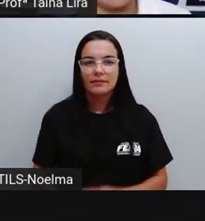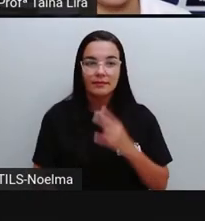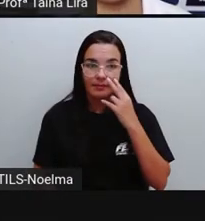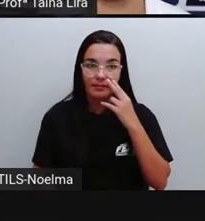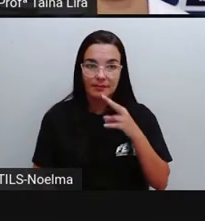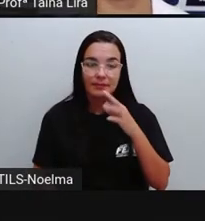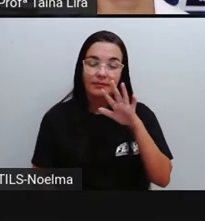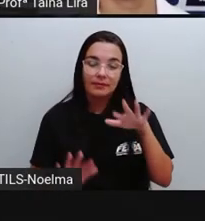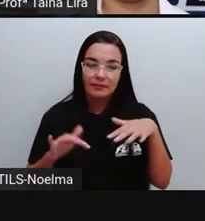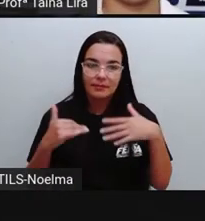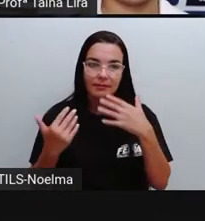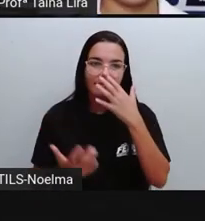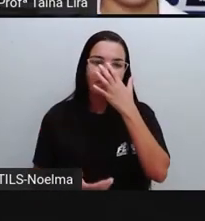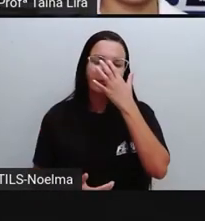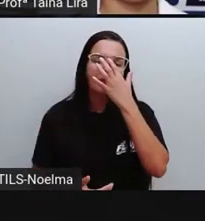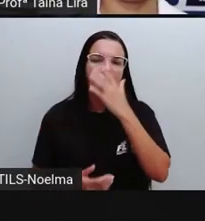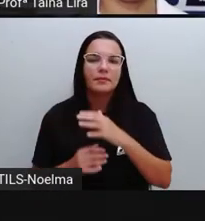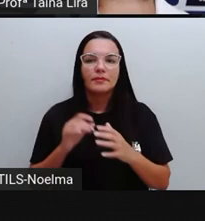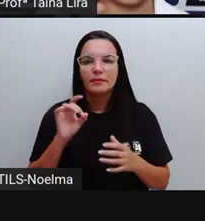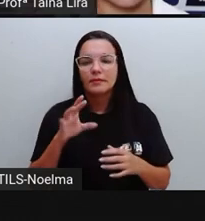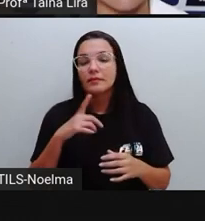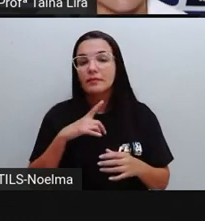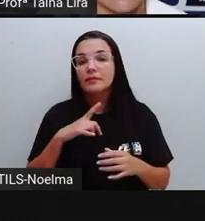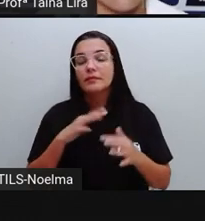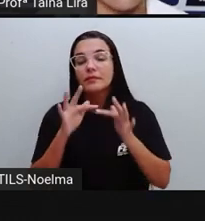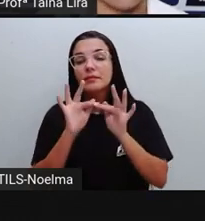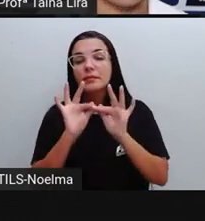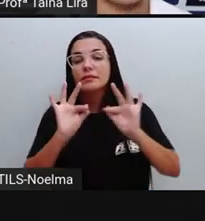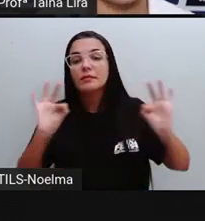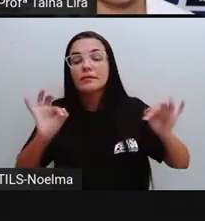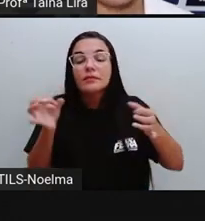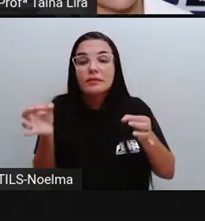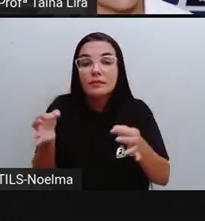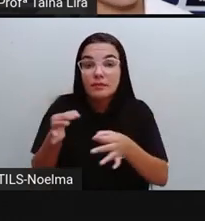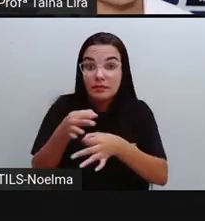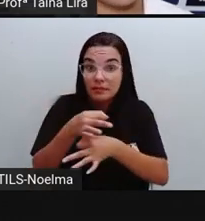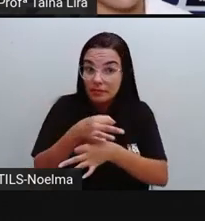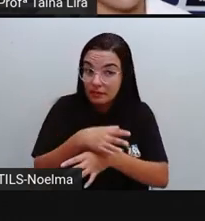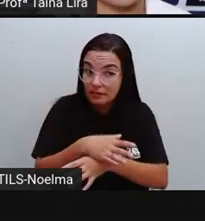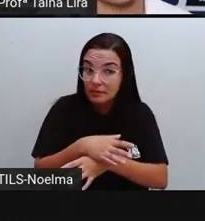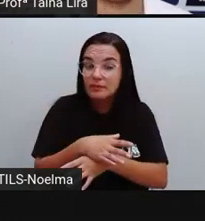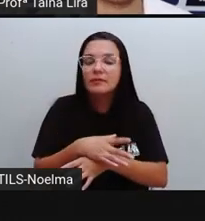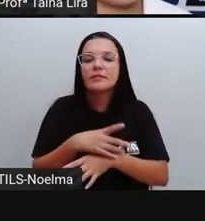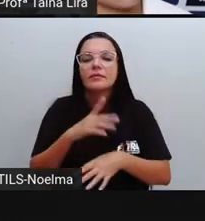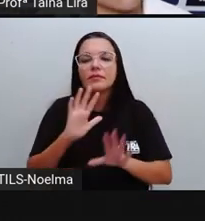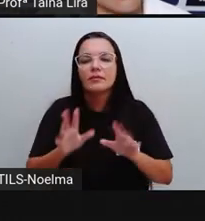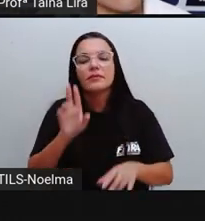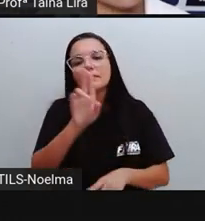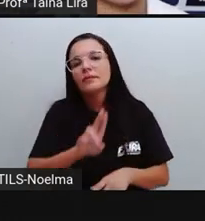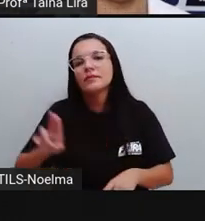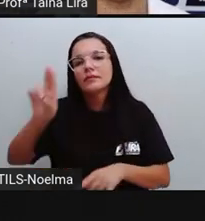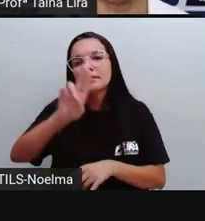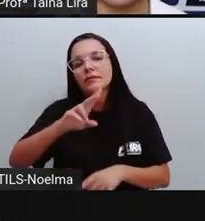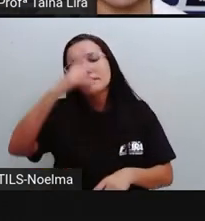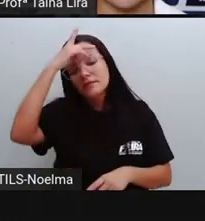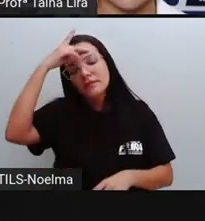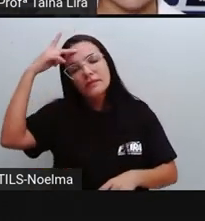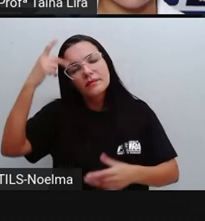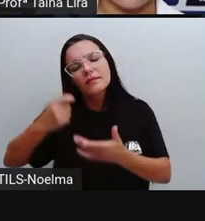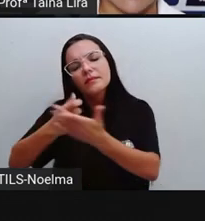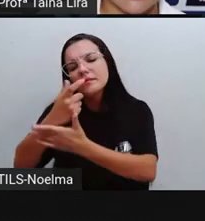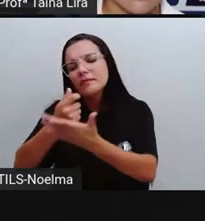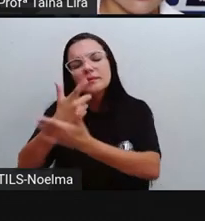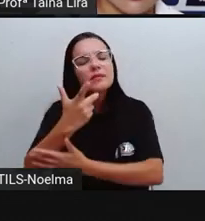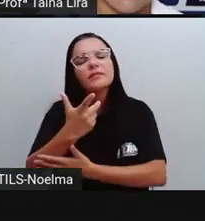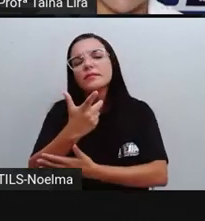Viram? Então, são vinhetas aí, ó. Frases prontas, utilizadas, né? Para